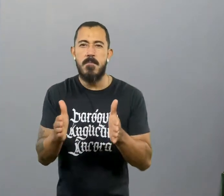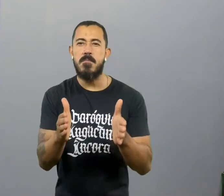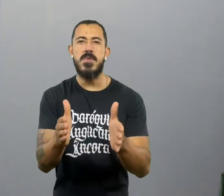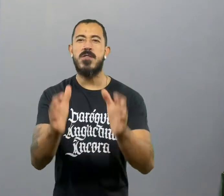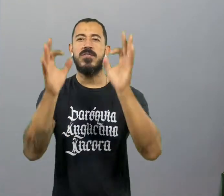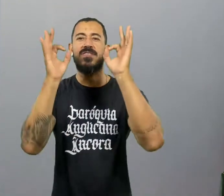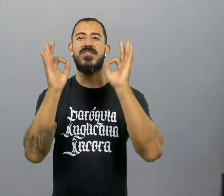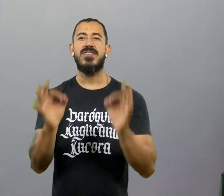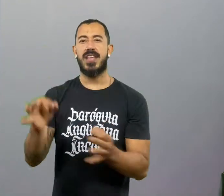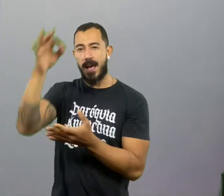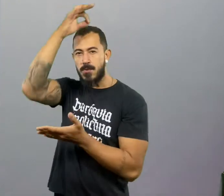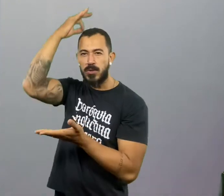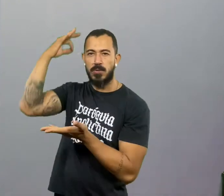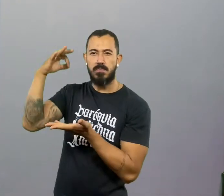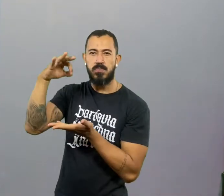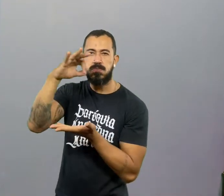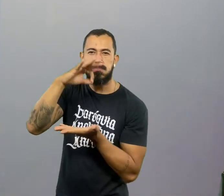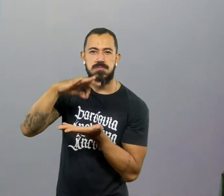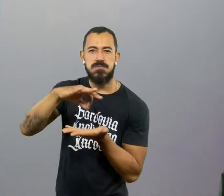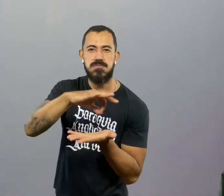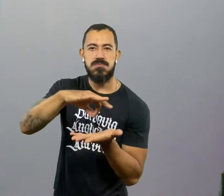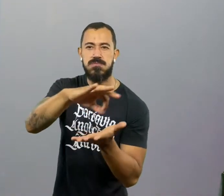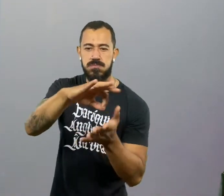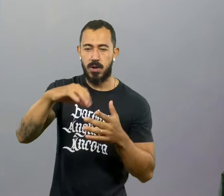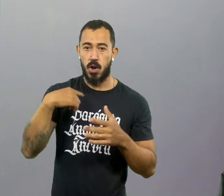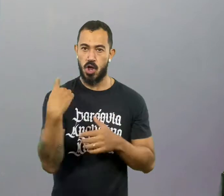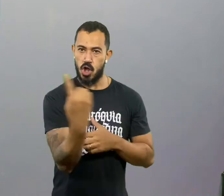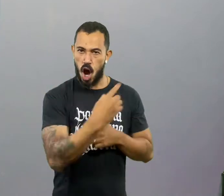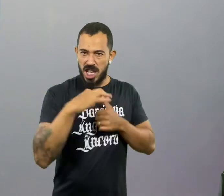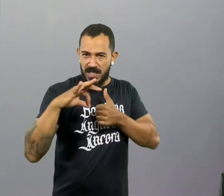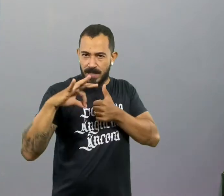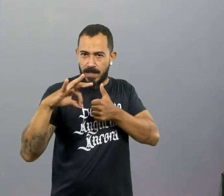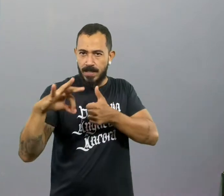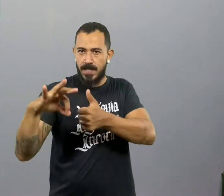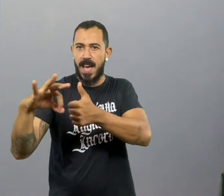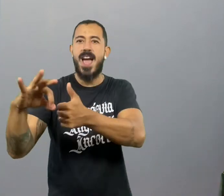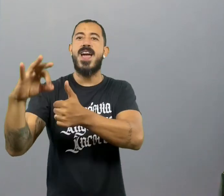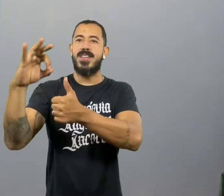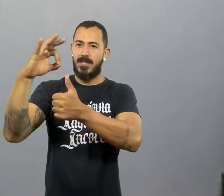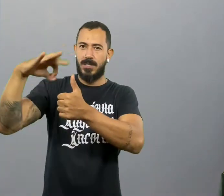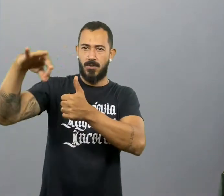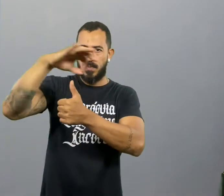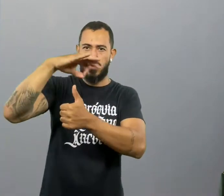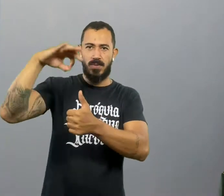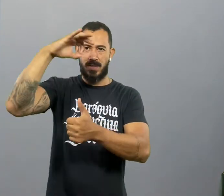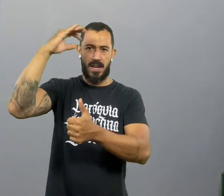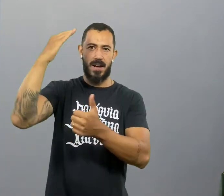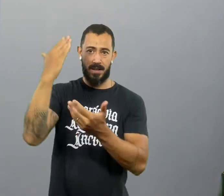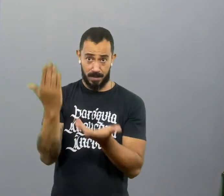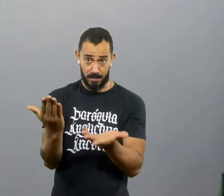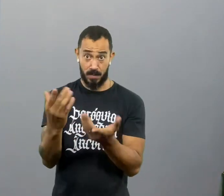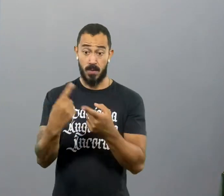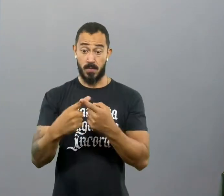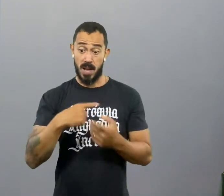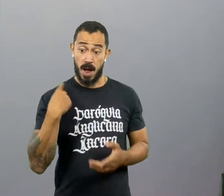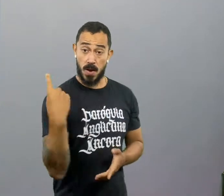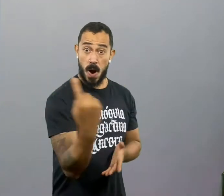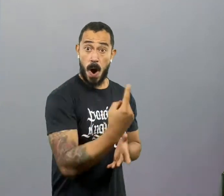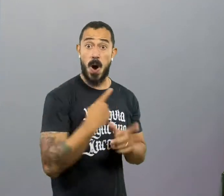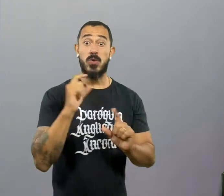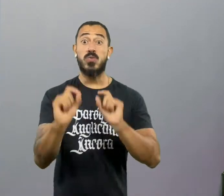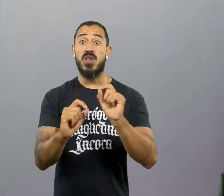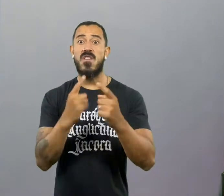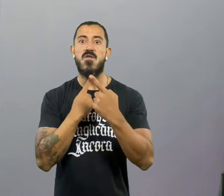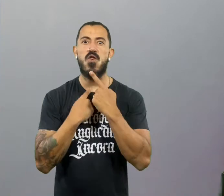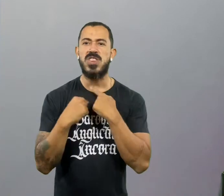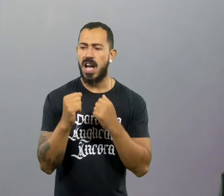caminho da prudência. Prudência é mais do que ter uma agenda bem organizada. É ter uma agenda organizada com as vontades de